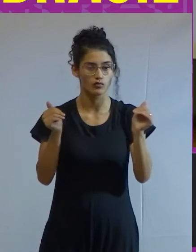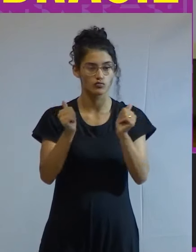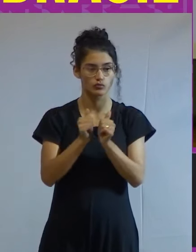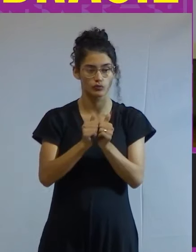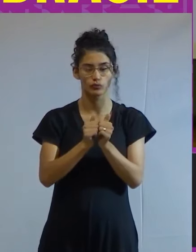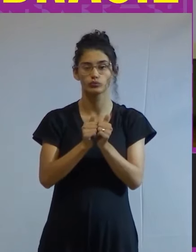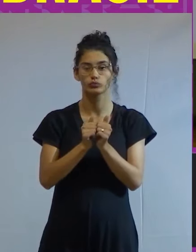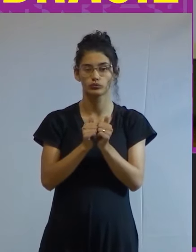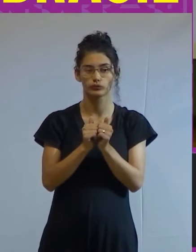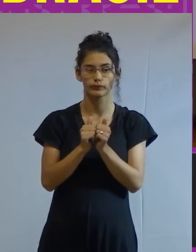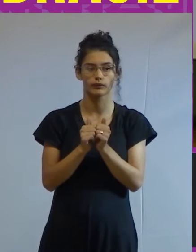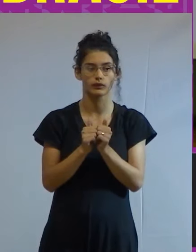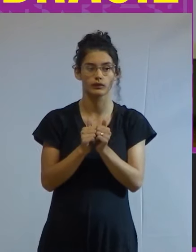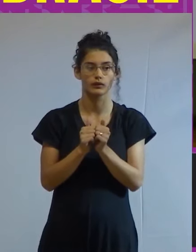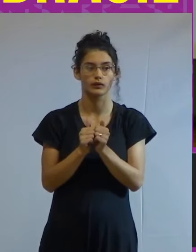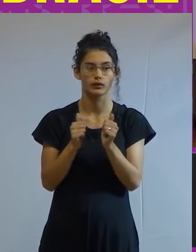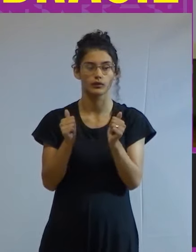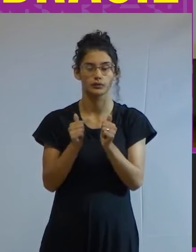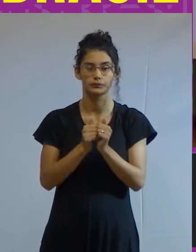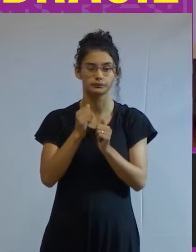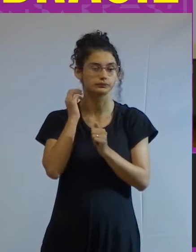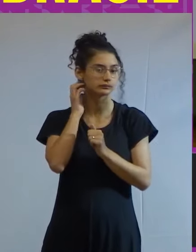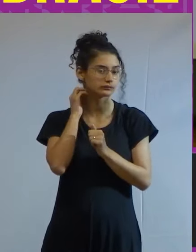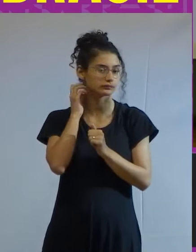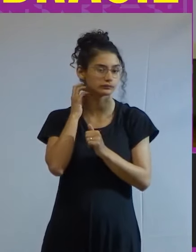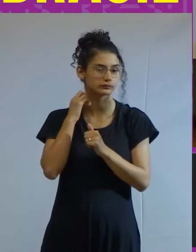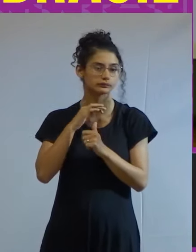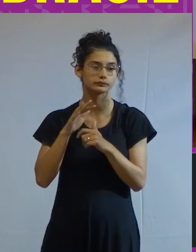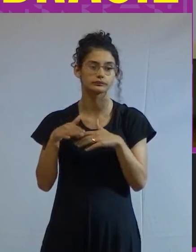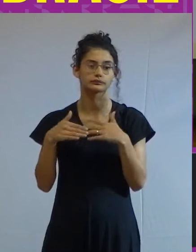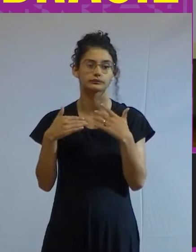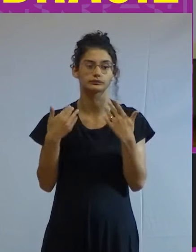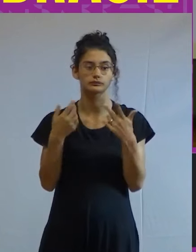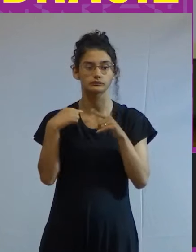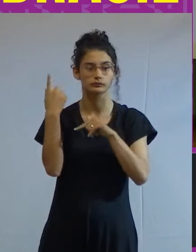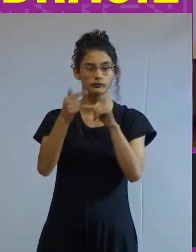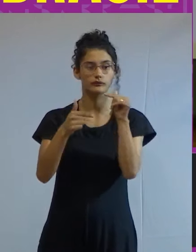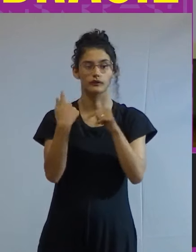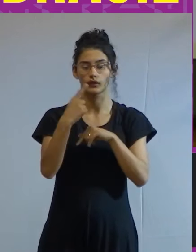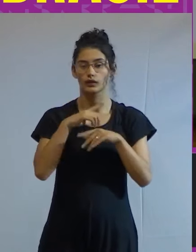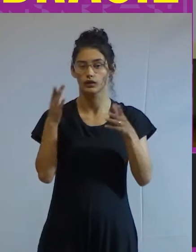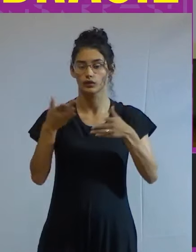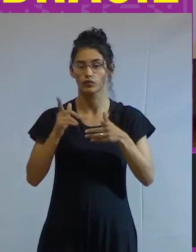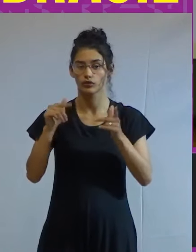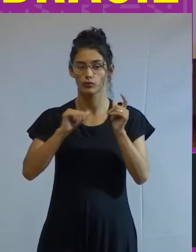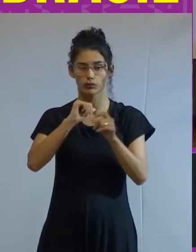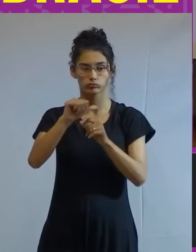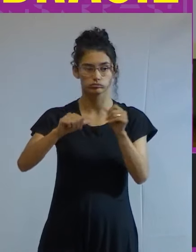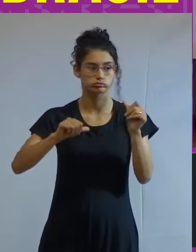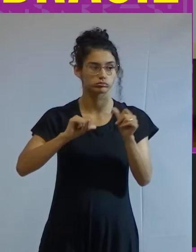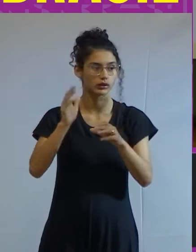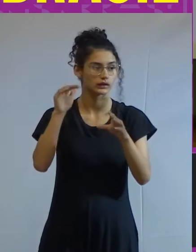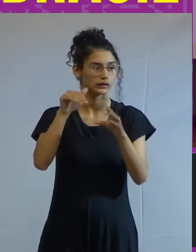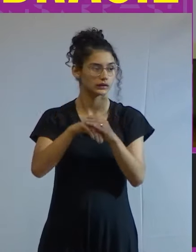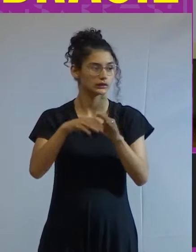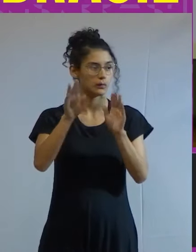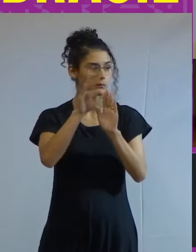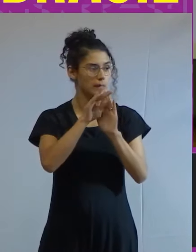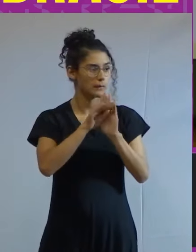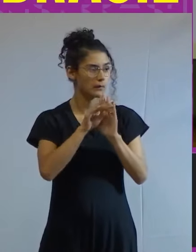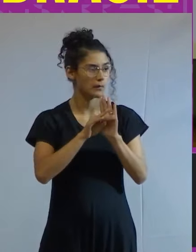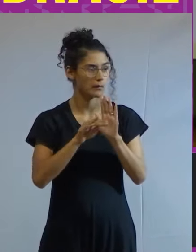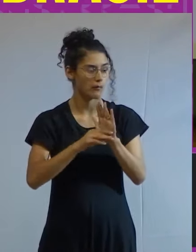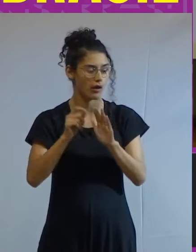nessa camisa de força então a tendência que nós temos aqui é uma transição dentro da ordem que